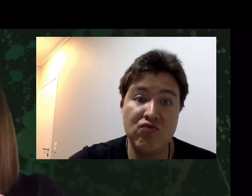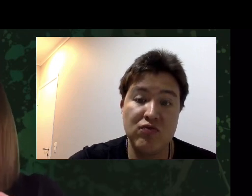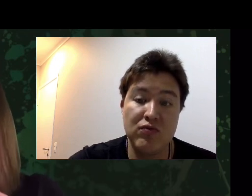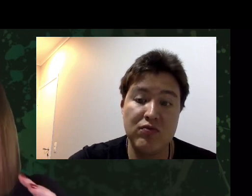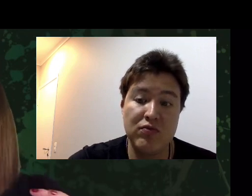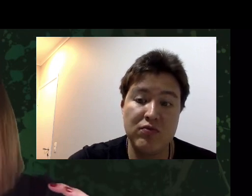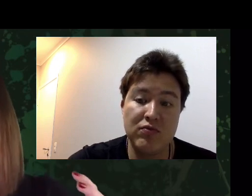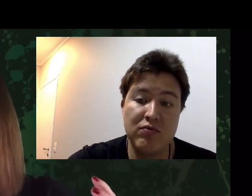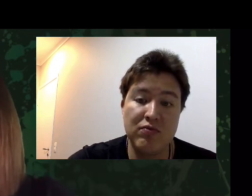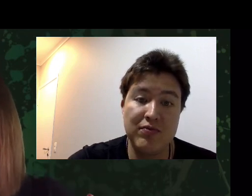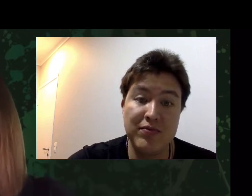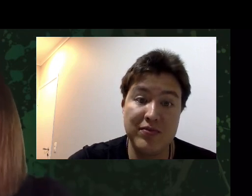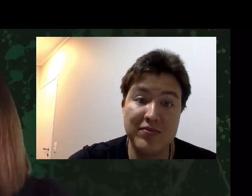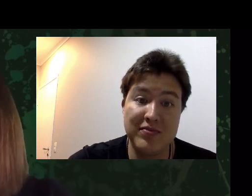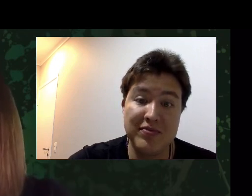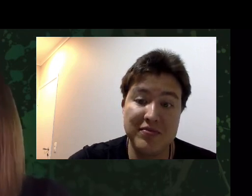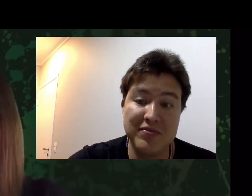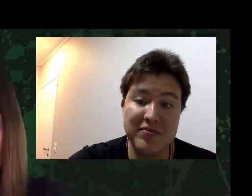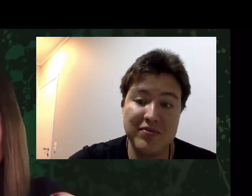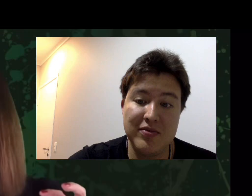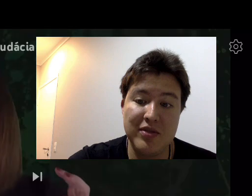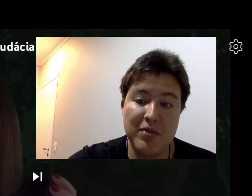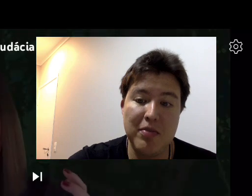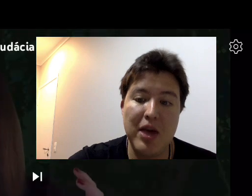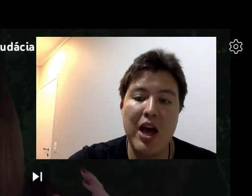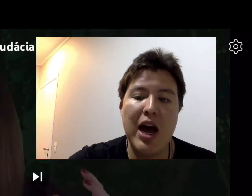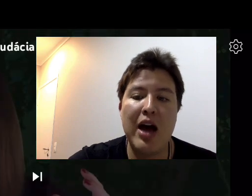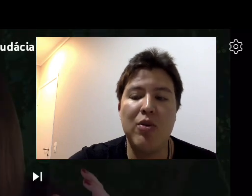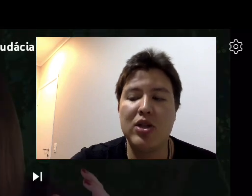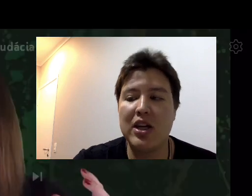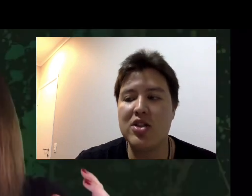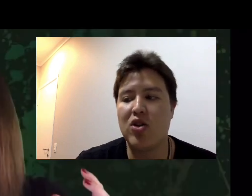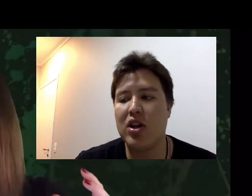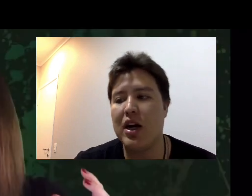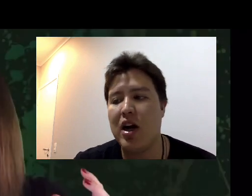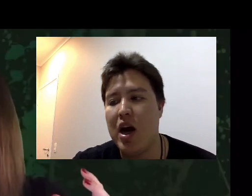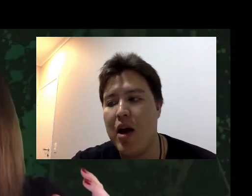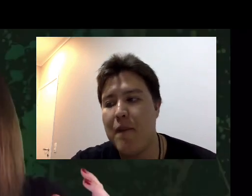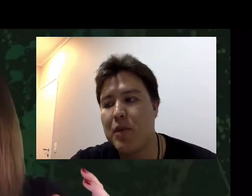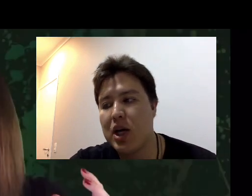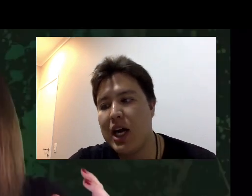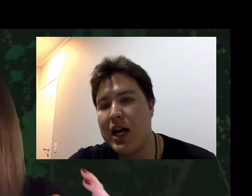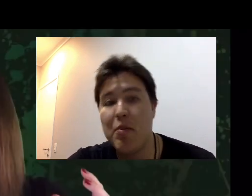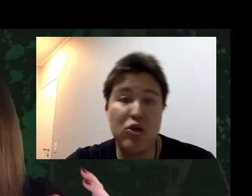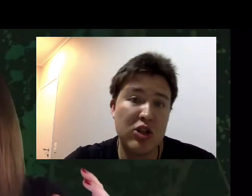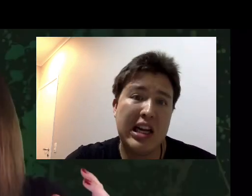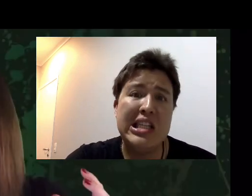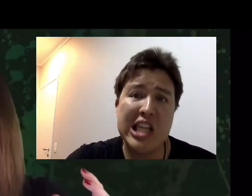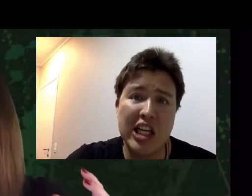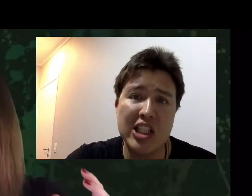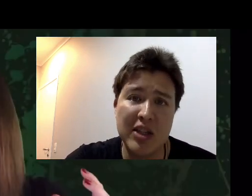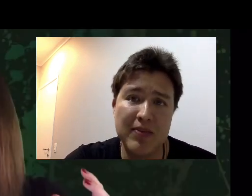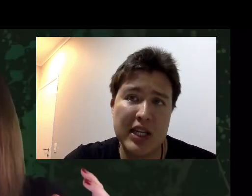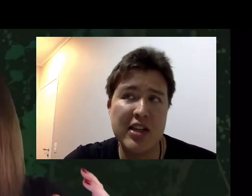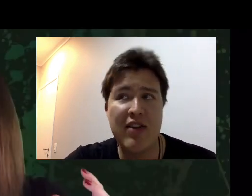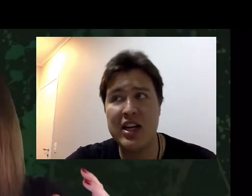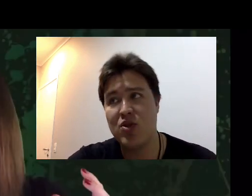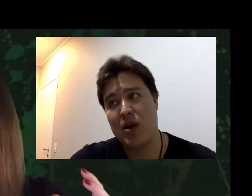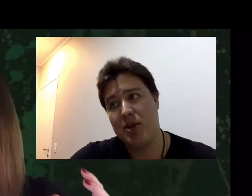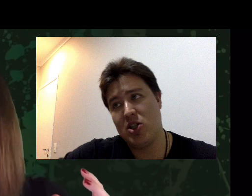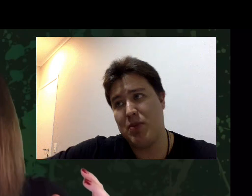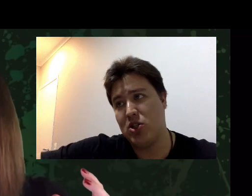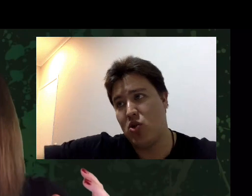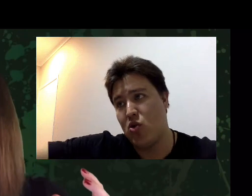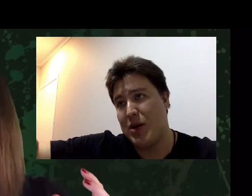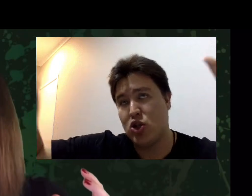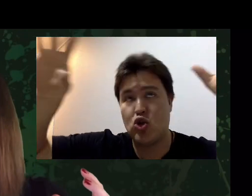a que você não quis nem dar forma, de tão... vou ter que discordar, porque ela é muito inteligente. A Isabelle